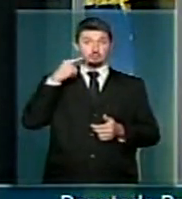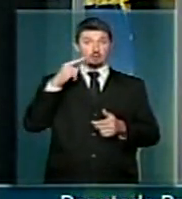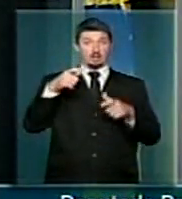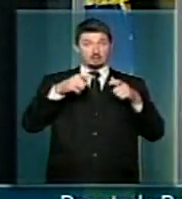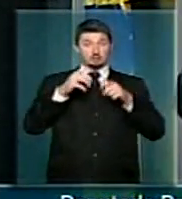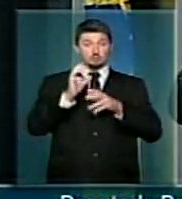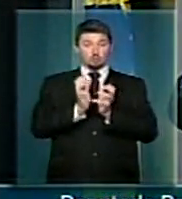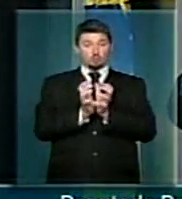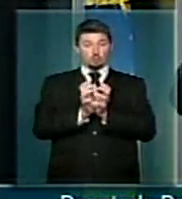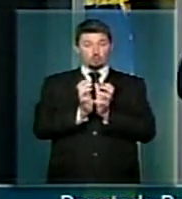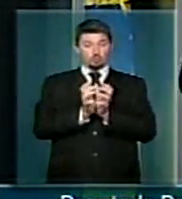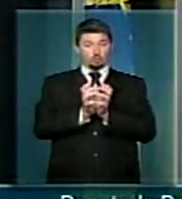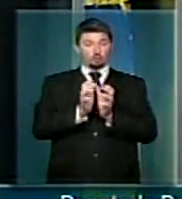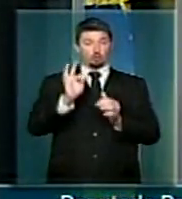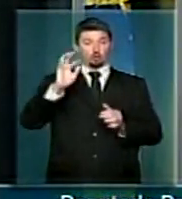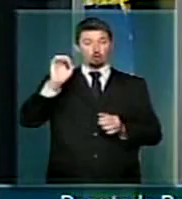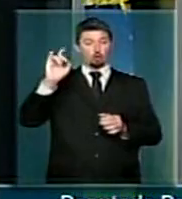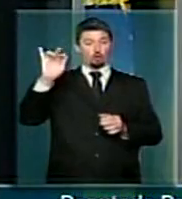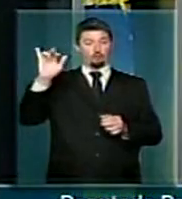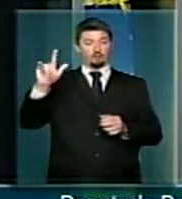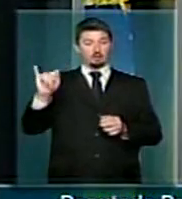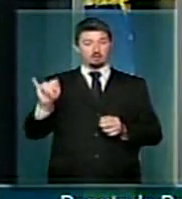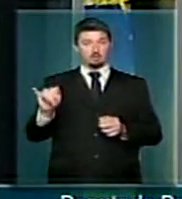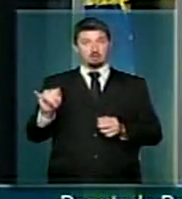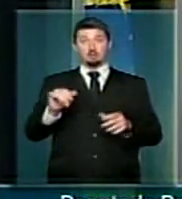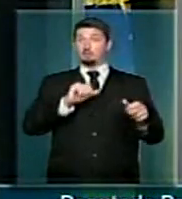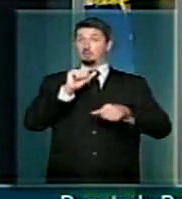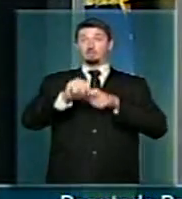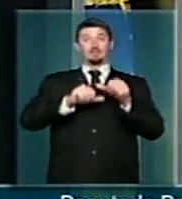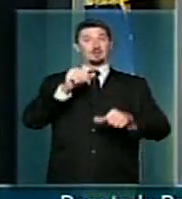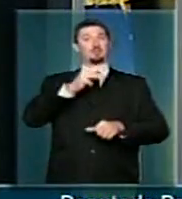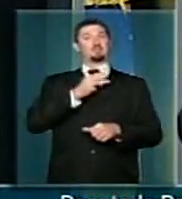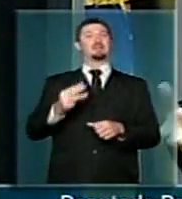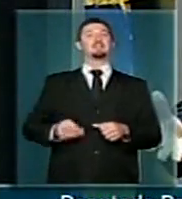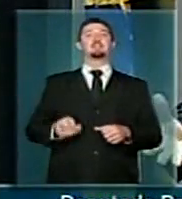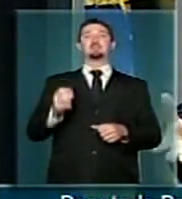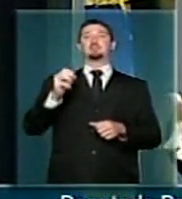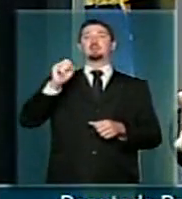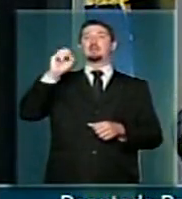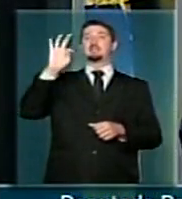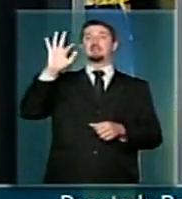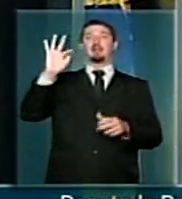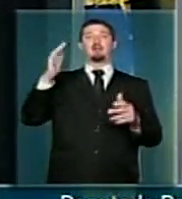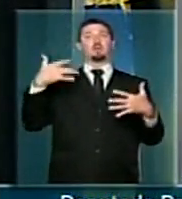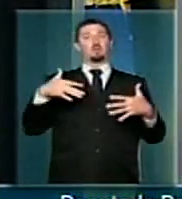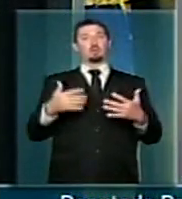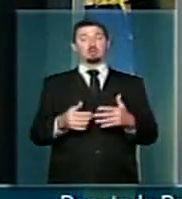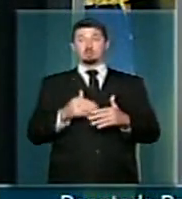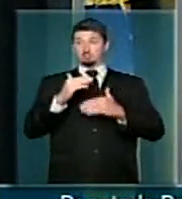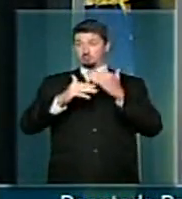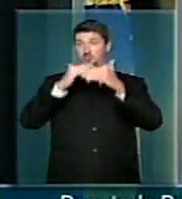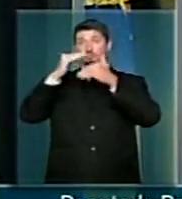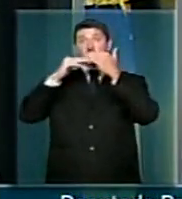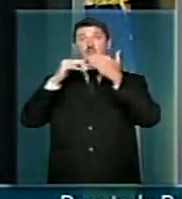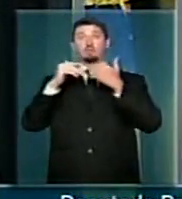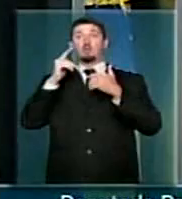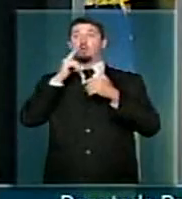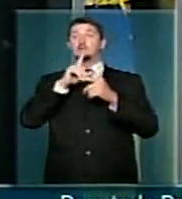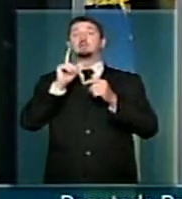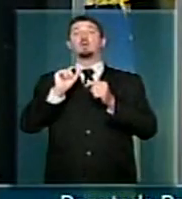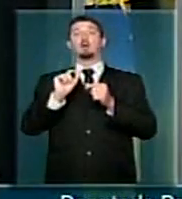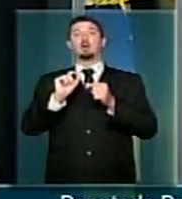demarcação, o ministro Toffoli, foi promovido a ministro do Supremo Tribunal Federal e hoje é ministro. Quer dizer, progrediu fazendo